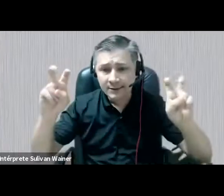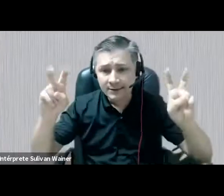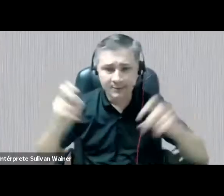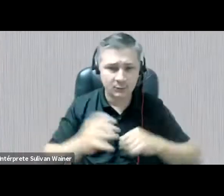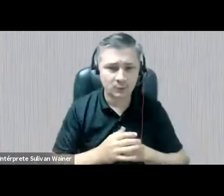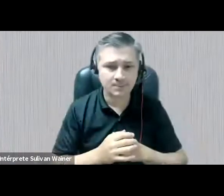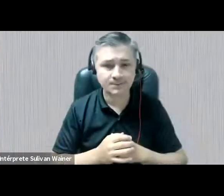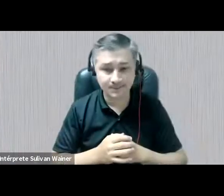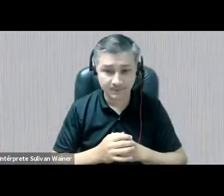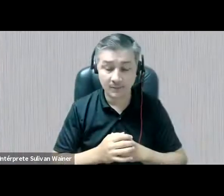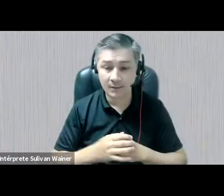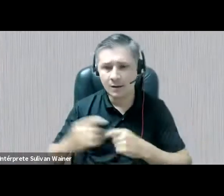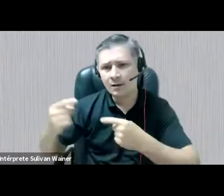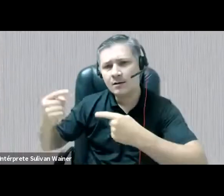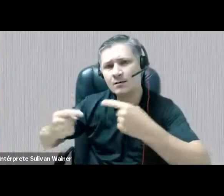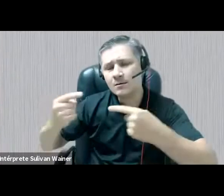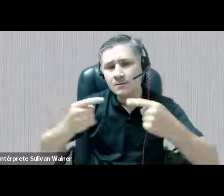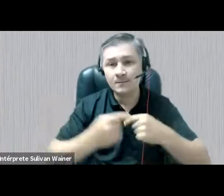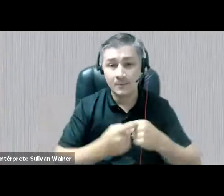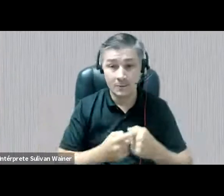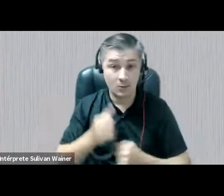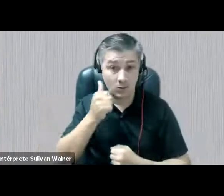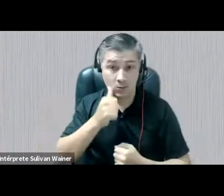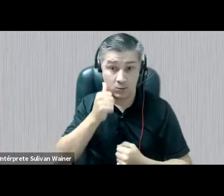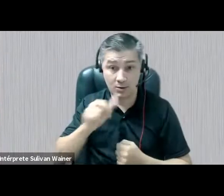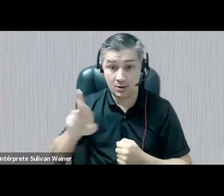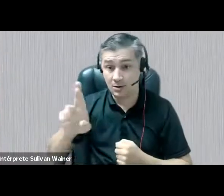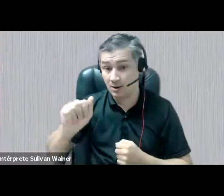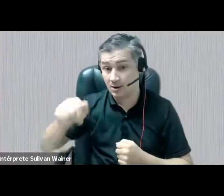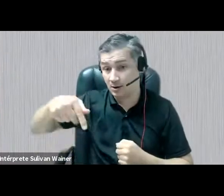como debatedora Raquel Barbosa,